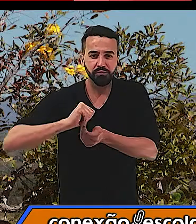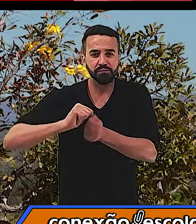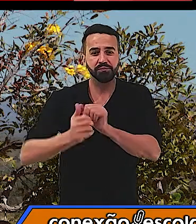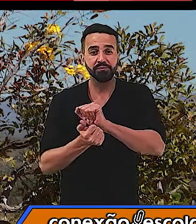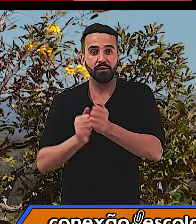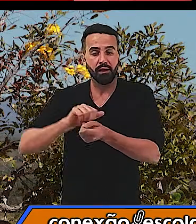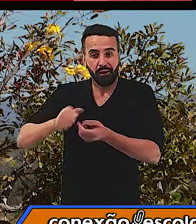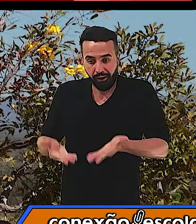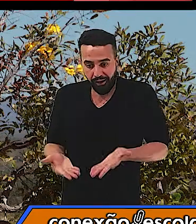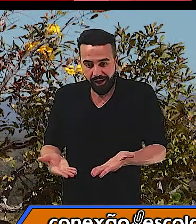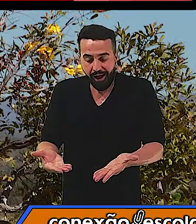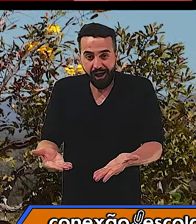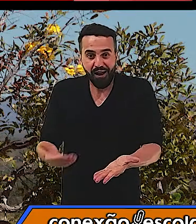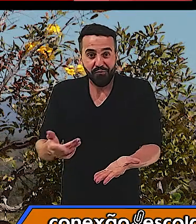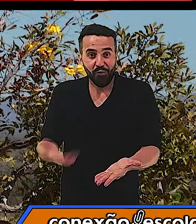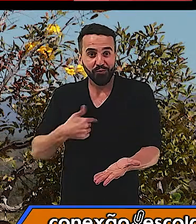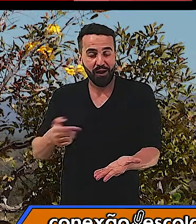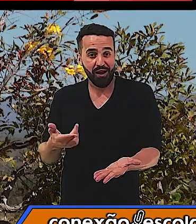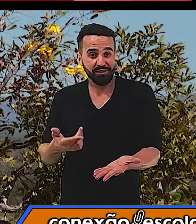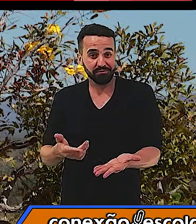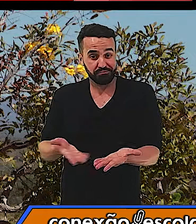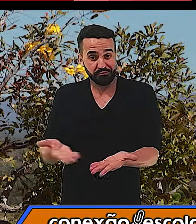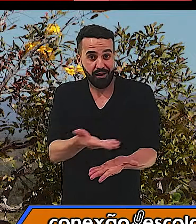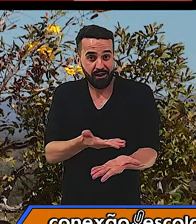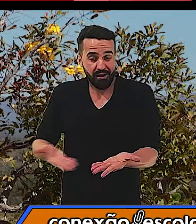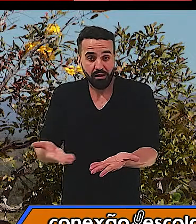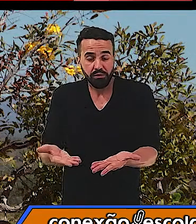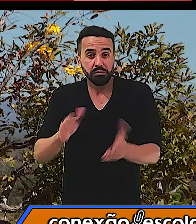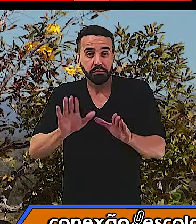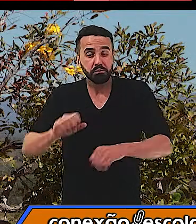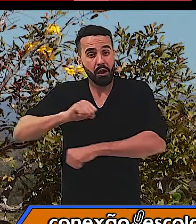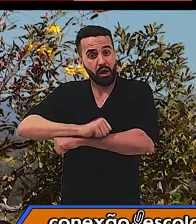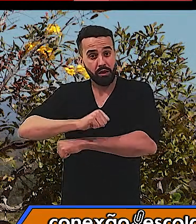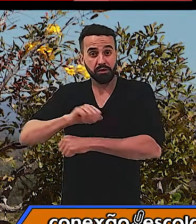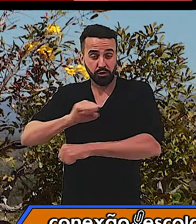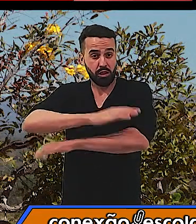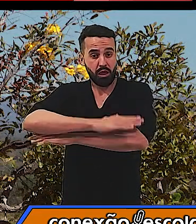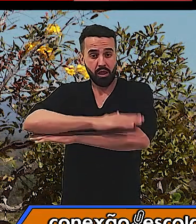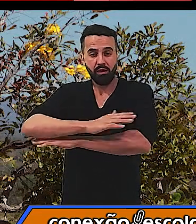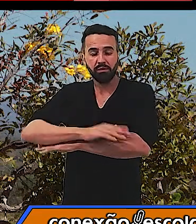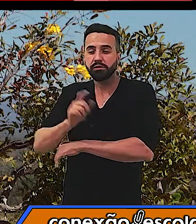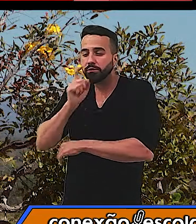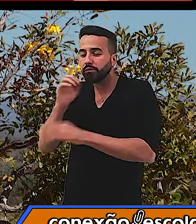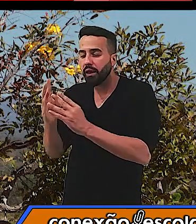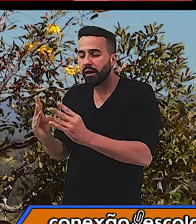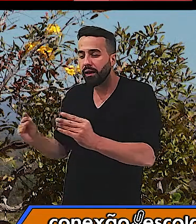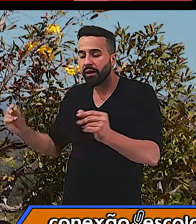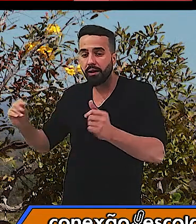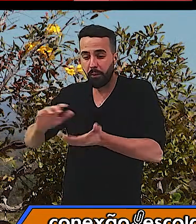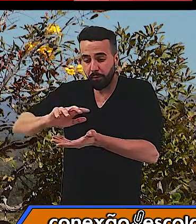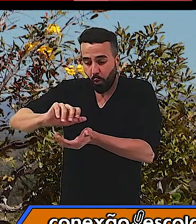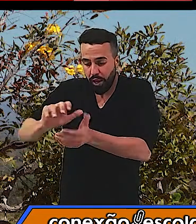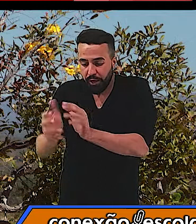colocou para assar e deixou na janela para poder esfriar. O bolinho estava lá, todo